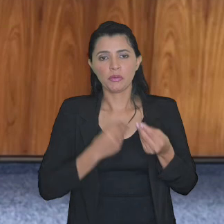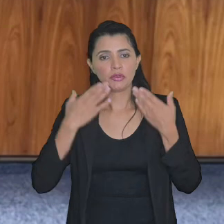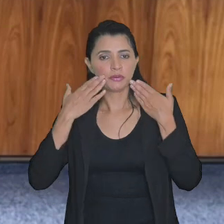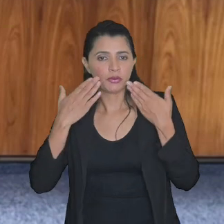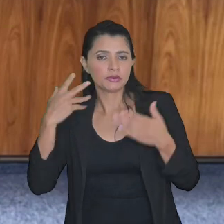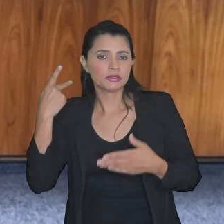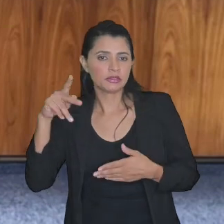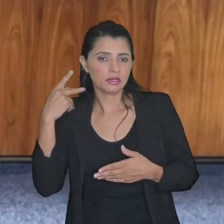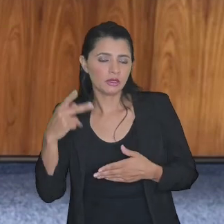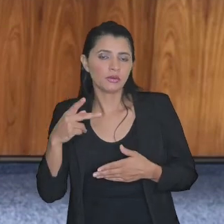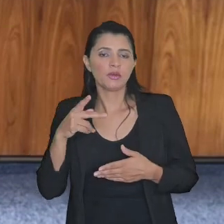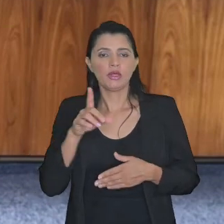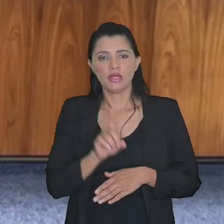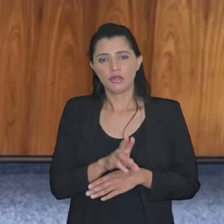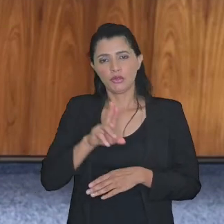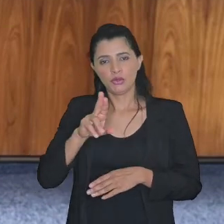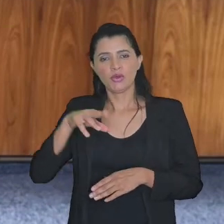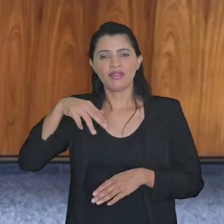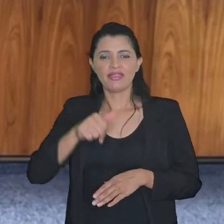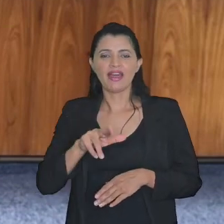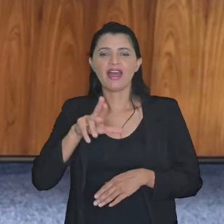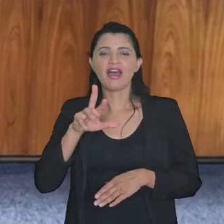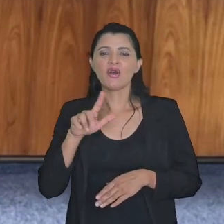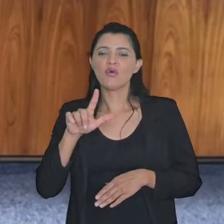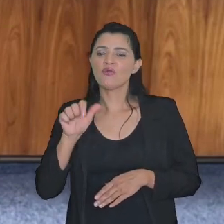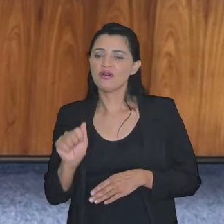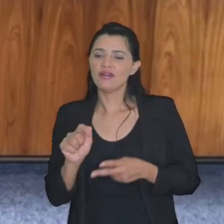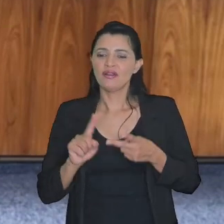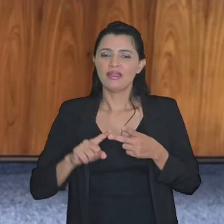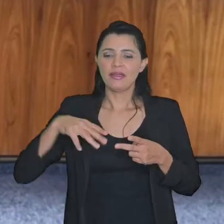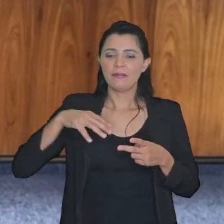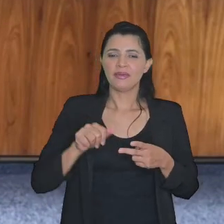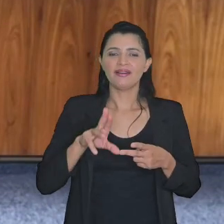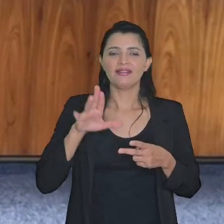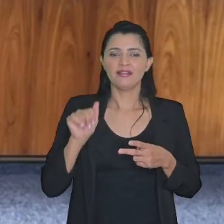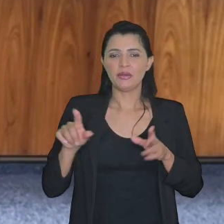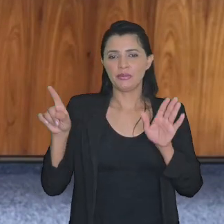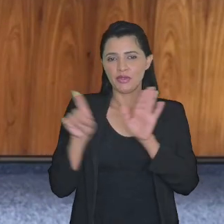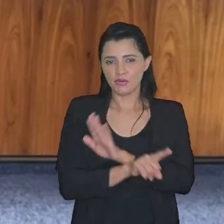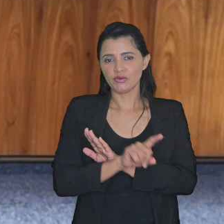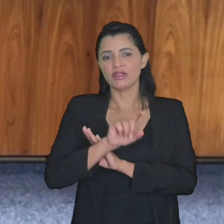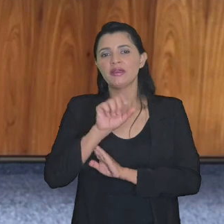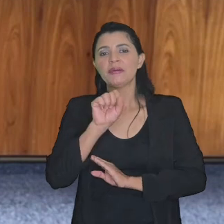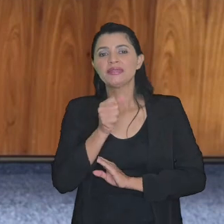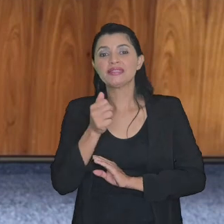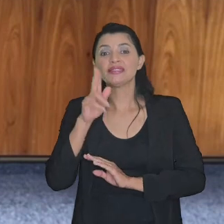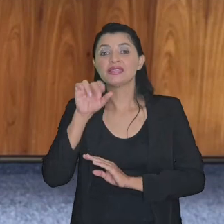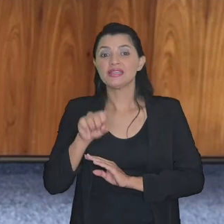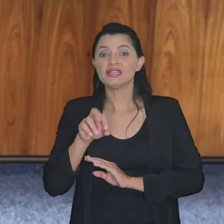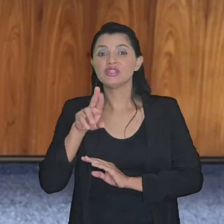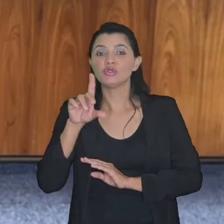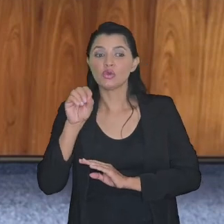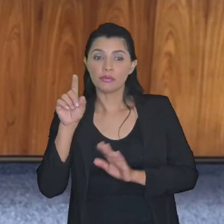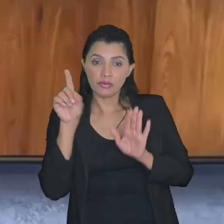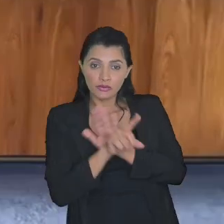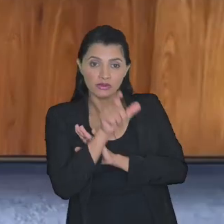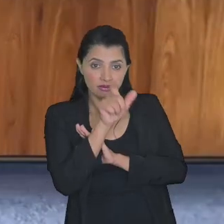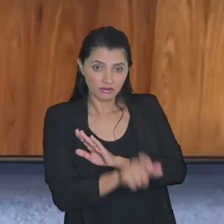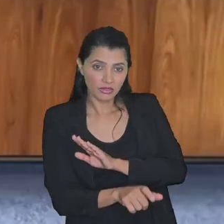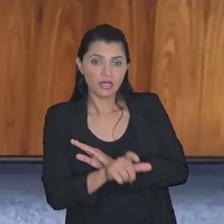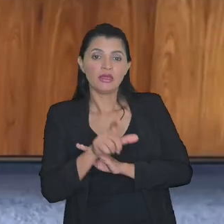exposição da doutora Mariana uma perguntinha aqui para doutor Sandro deixa eu ver